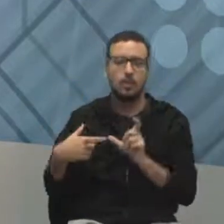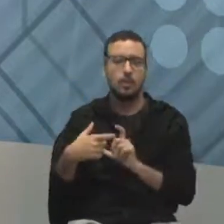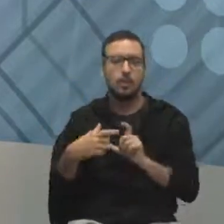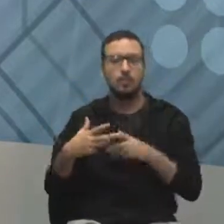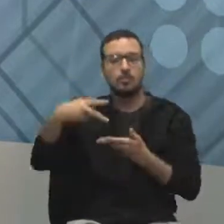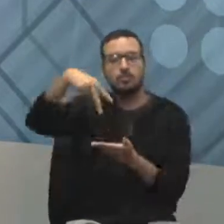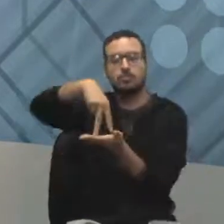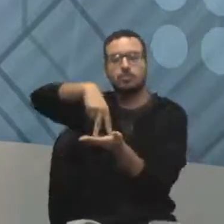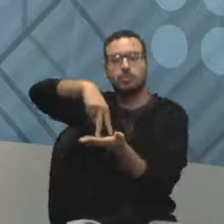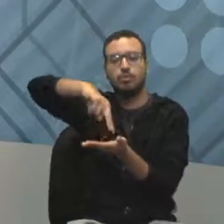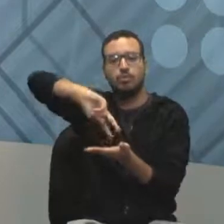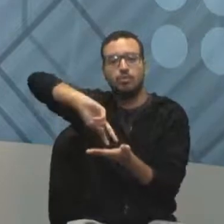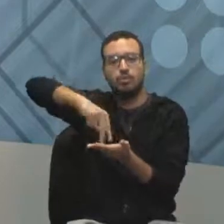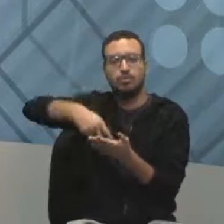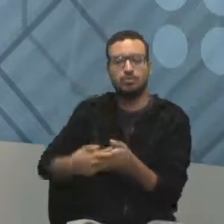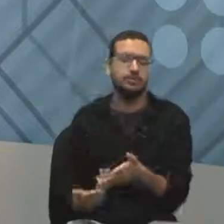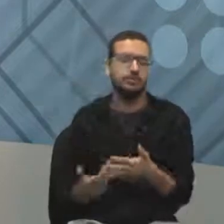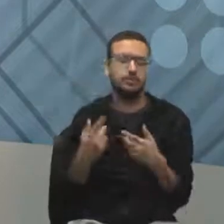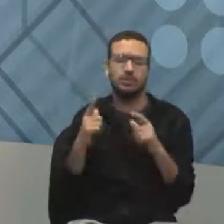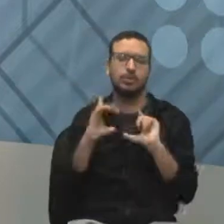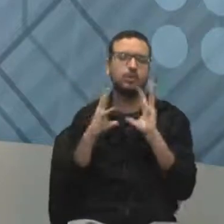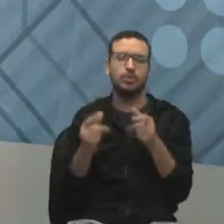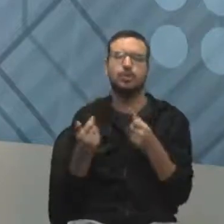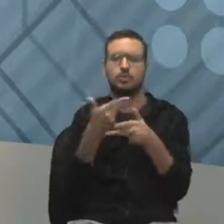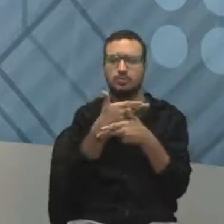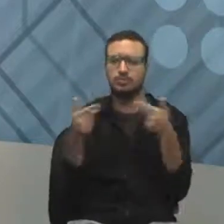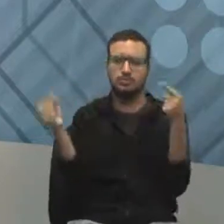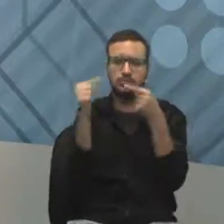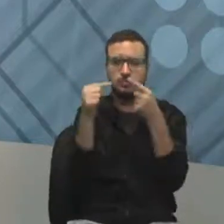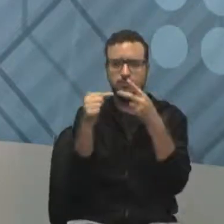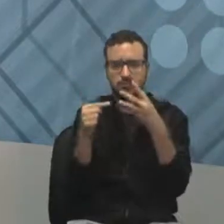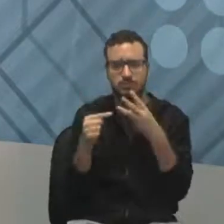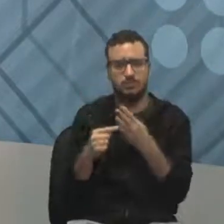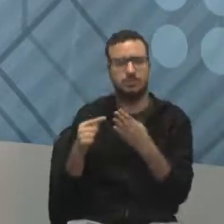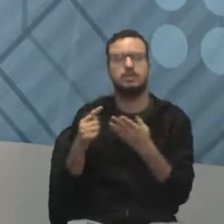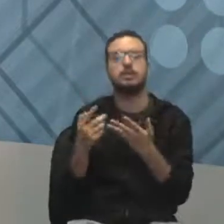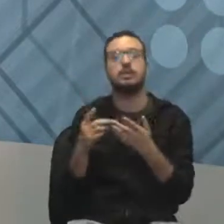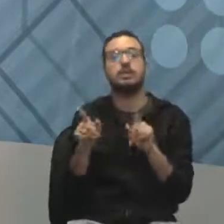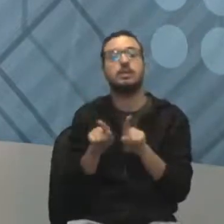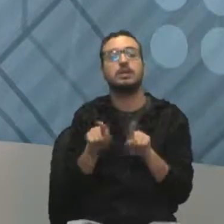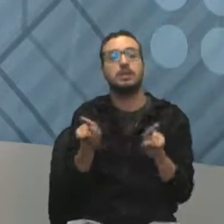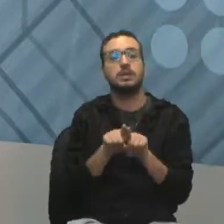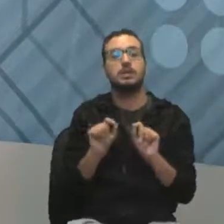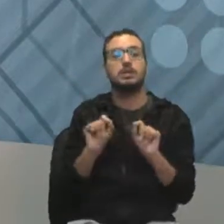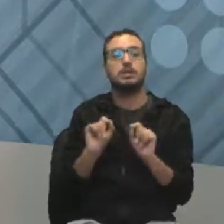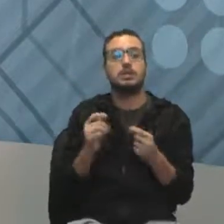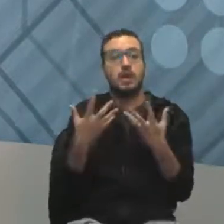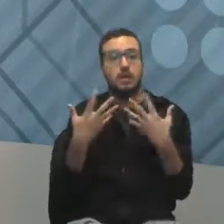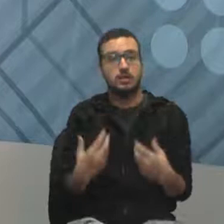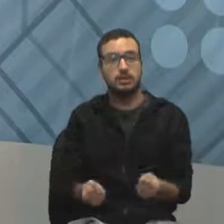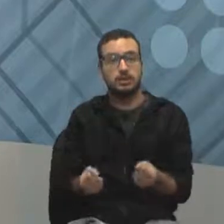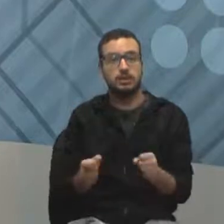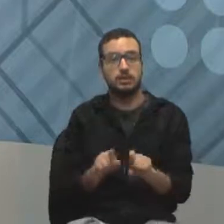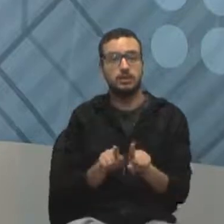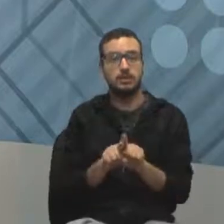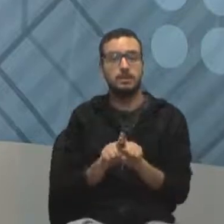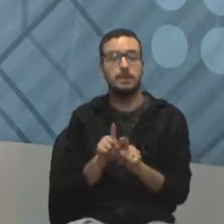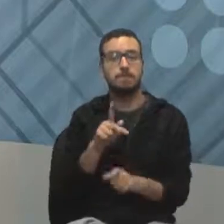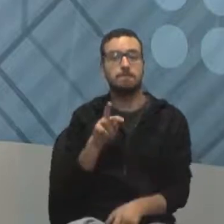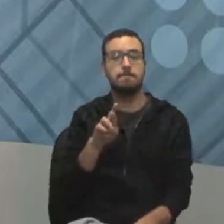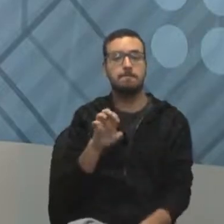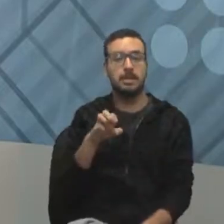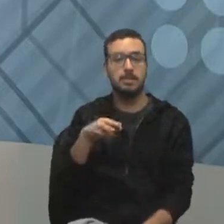borracha, todos os itens. Além disso, vão ter lá os critérios de aceitação, as premissas, as